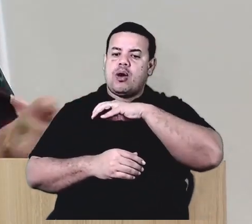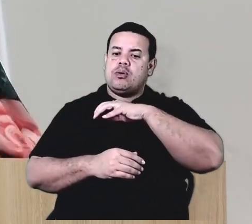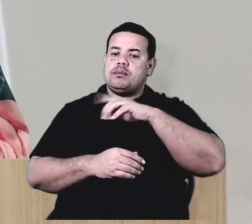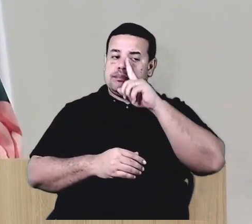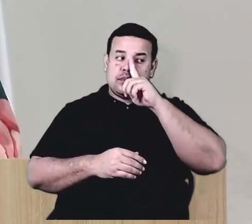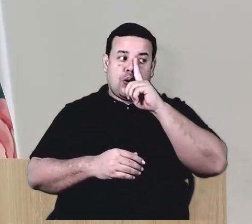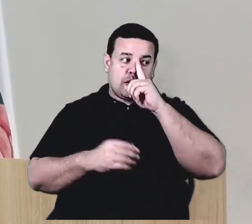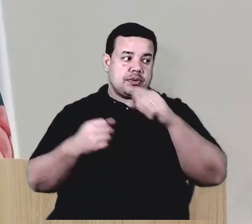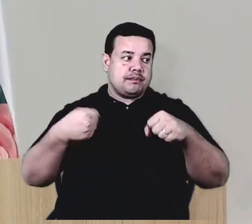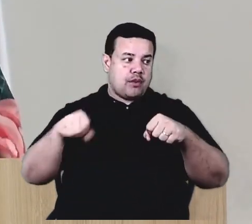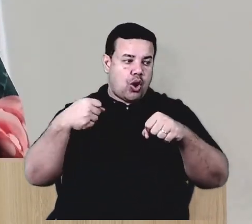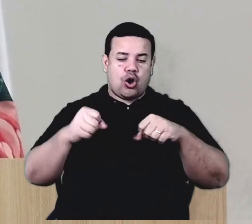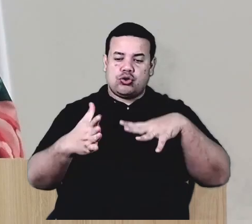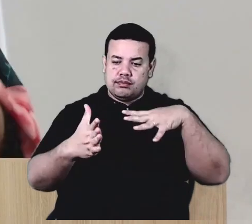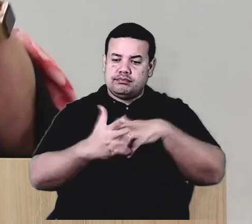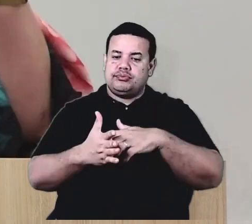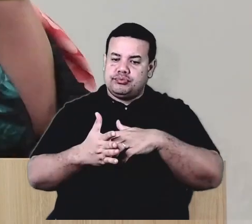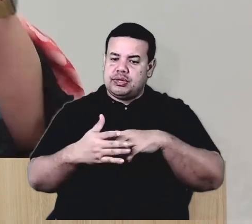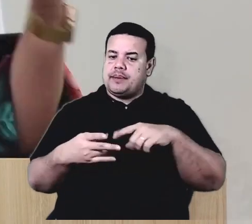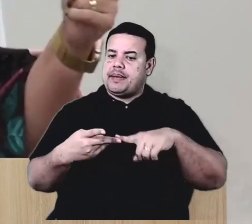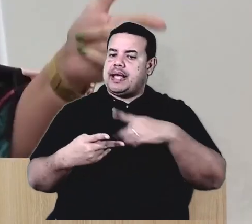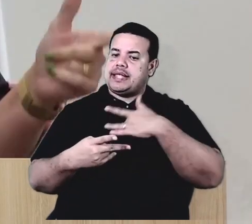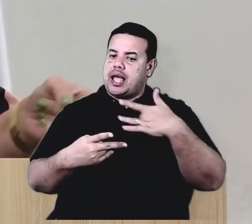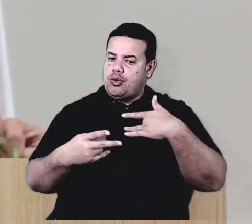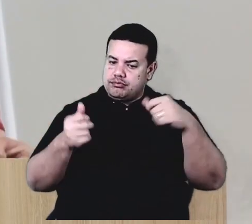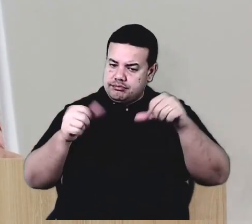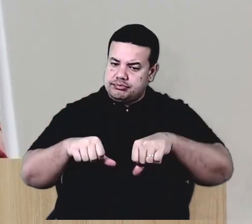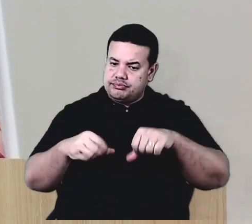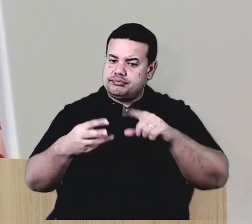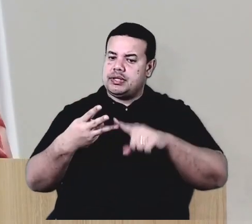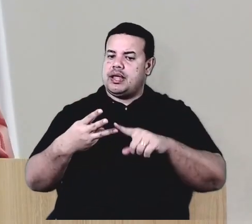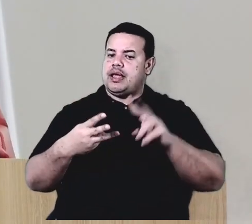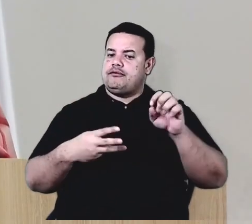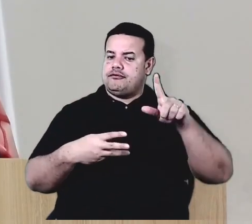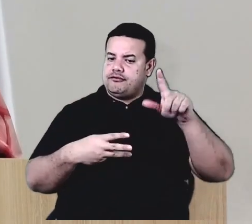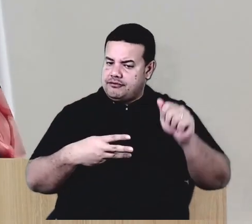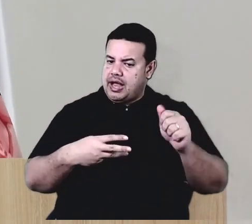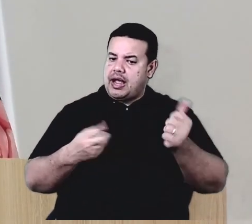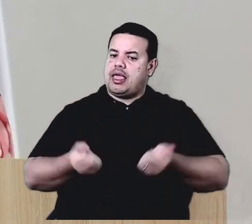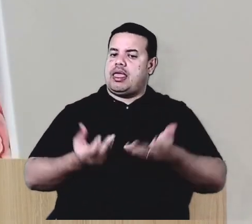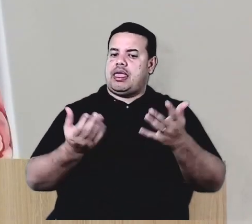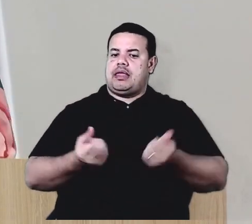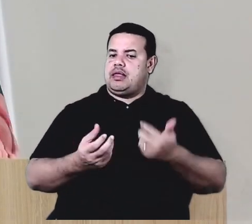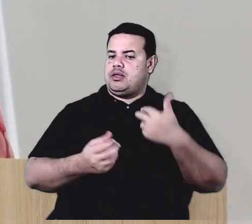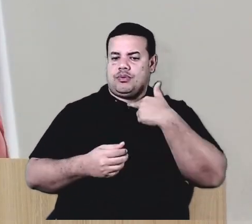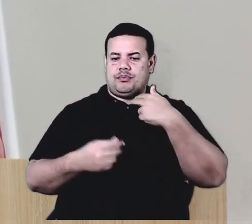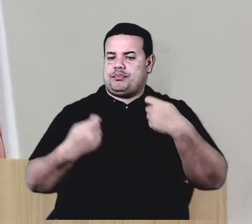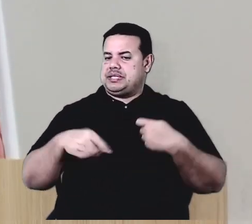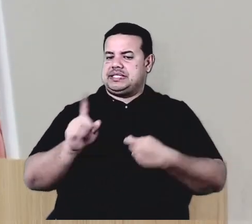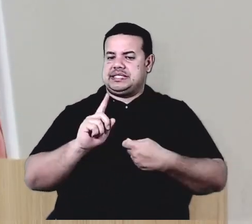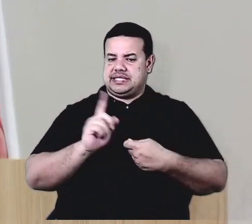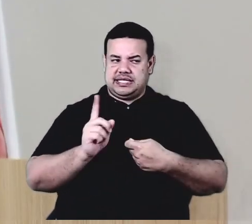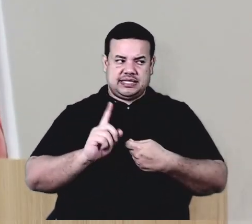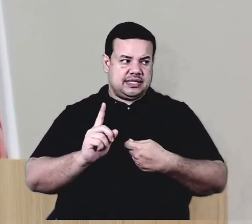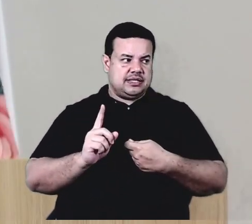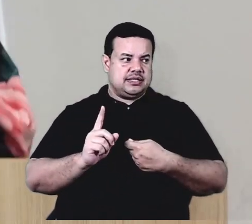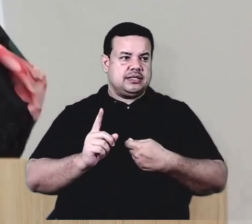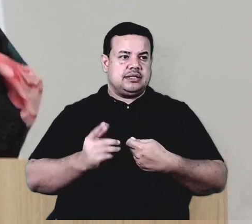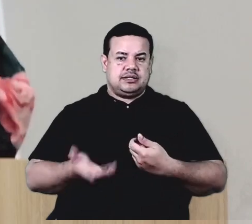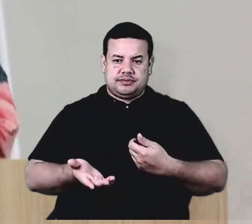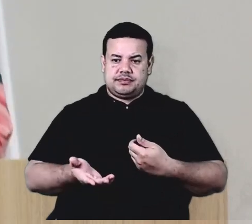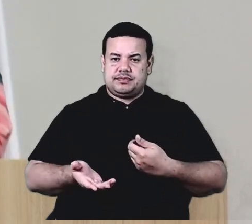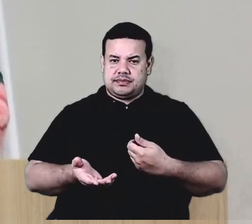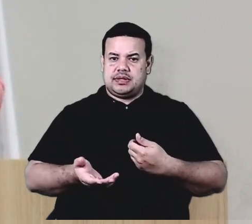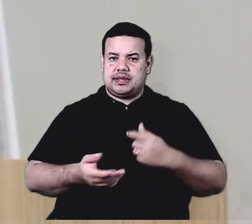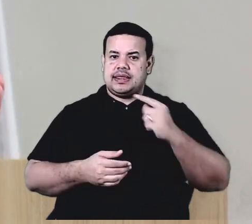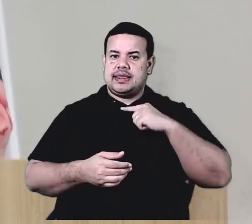pública. Ele vai lá gastar uma vaga que não precisaria estar gastando. Então, envolve muita coisa quando você cuida dos animais. E